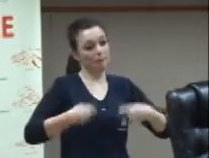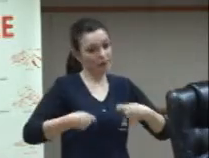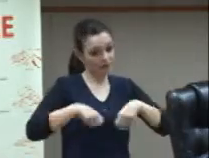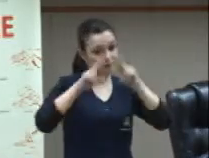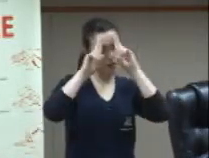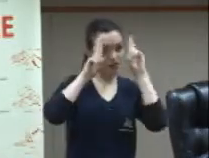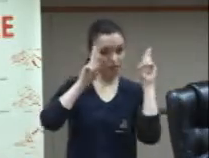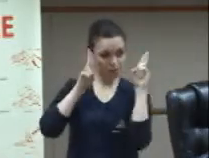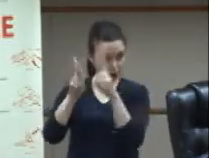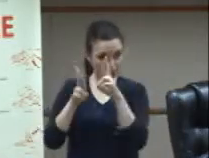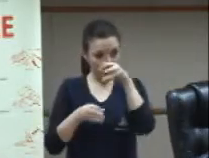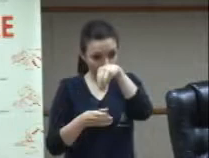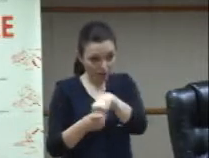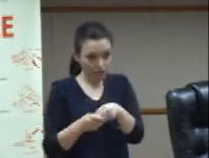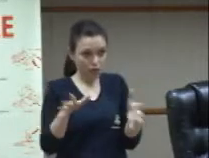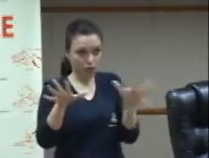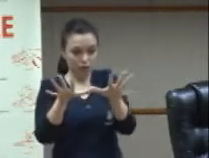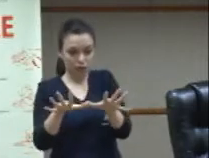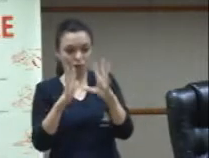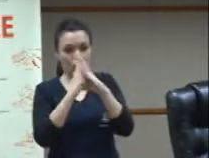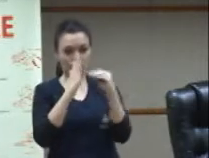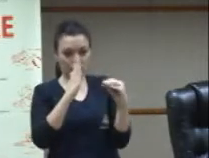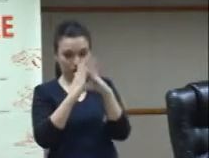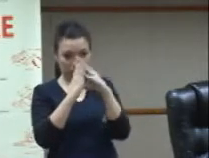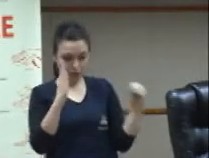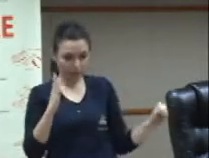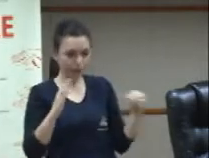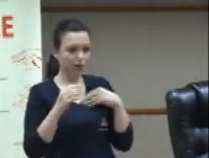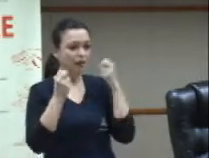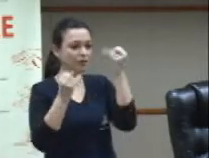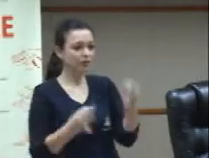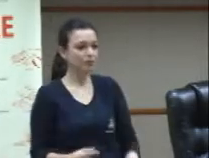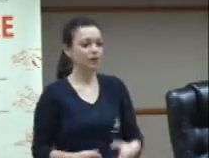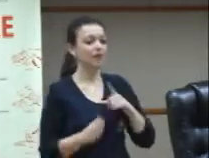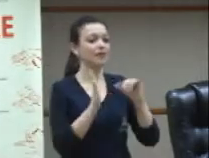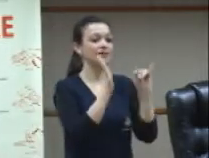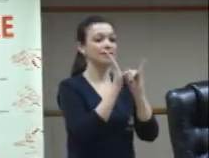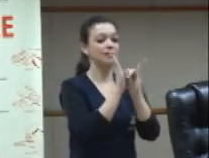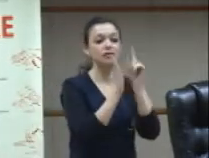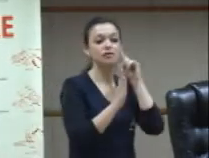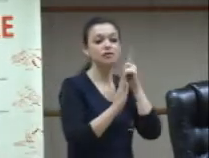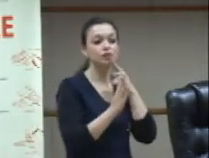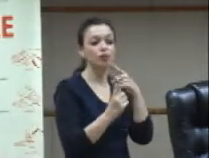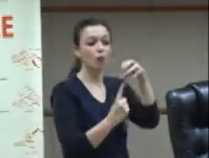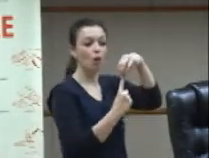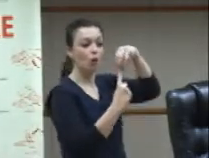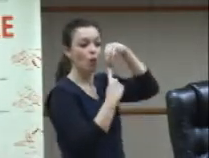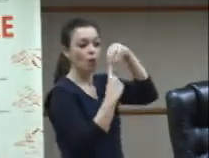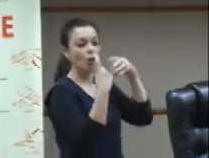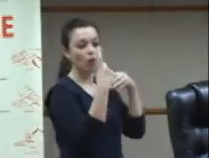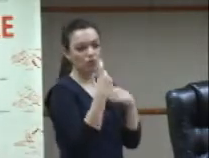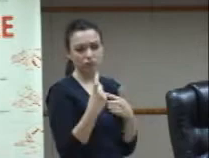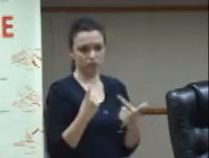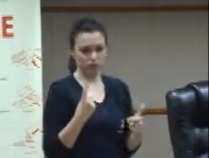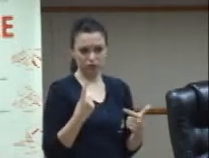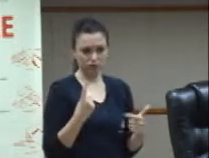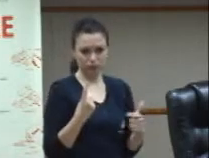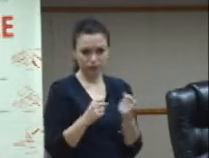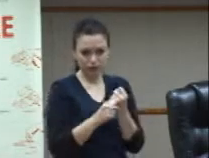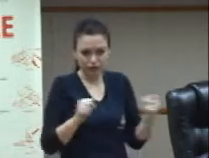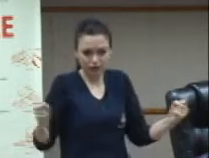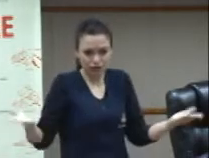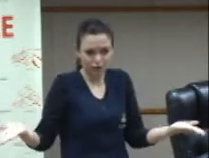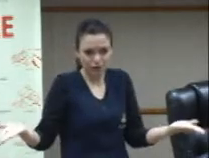modelo inclusivo não existe uma única identidade surda assim como não existe uma